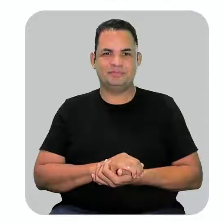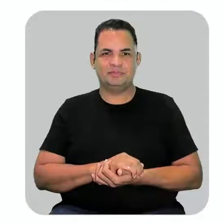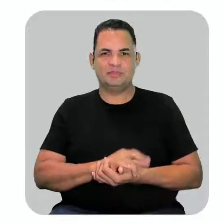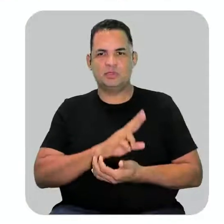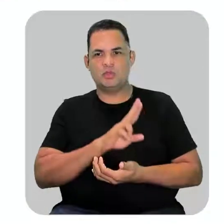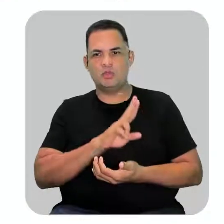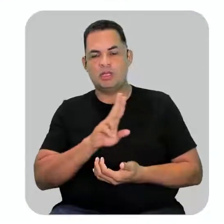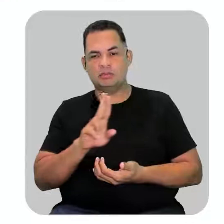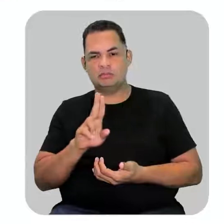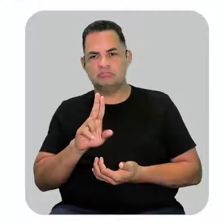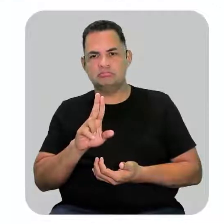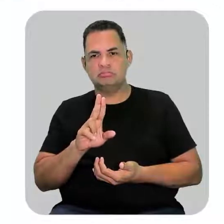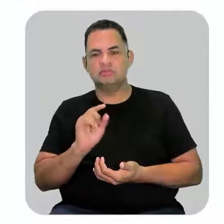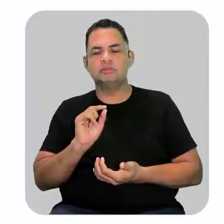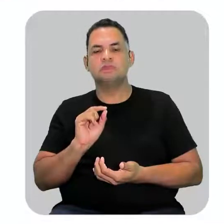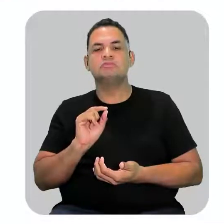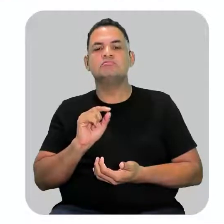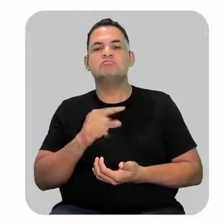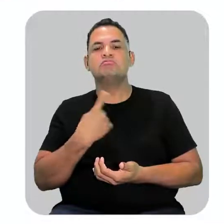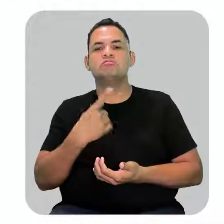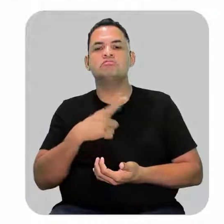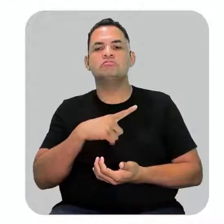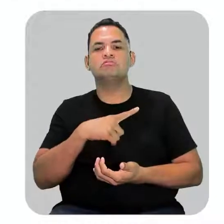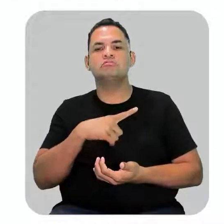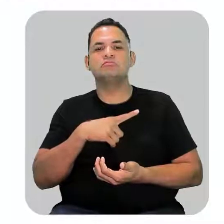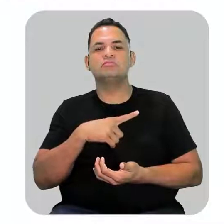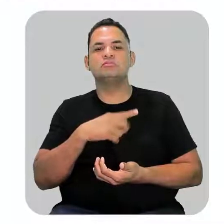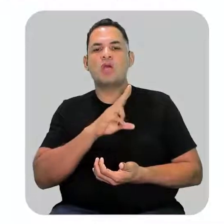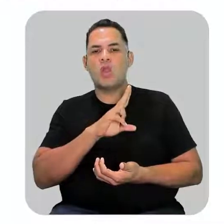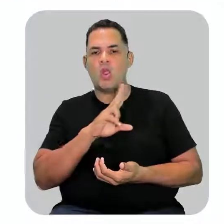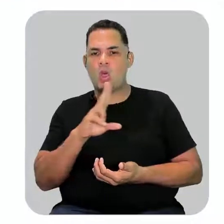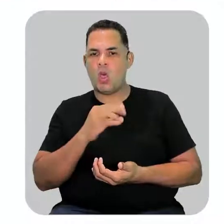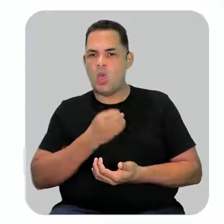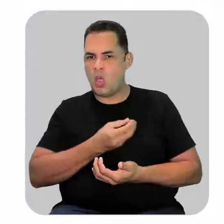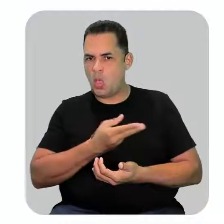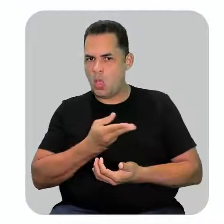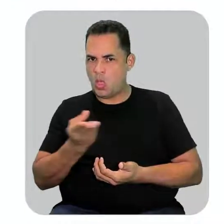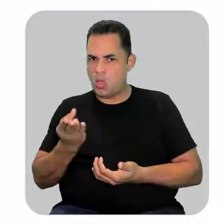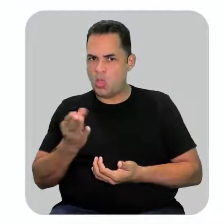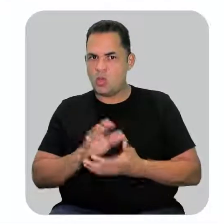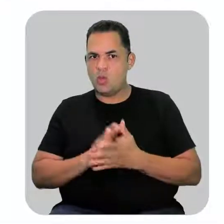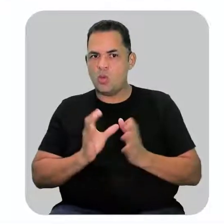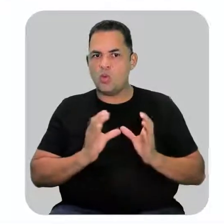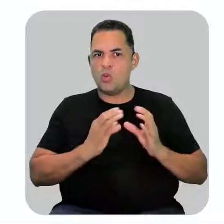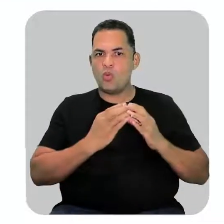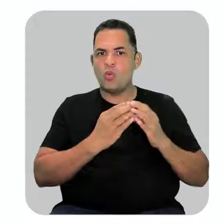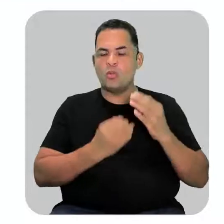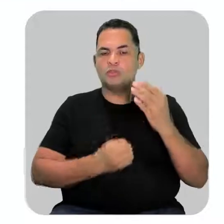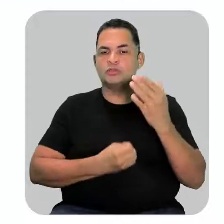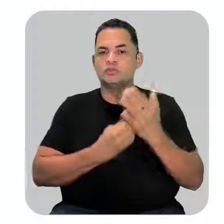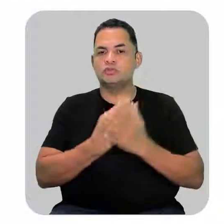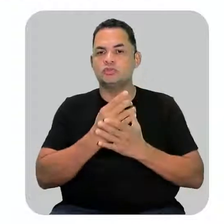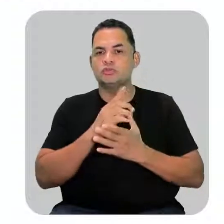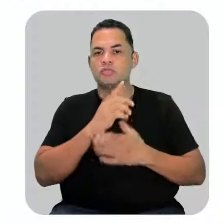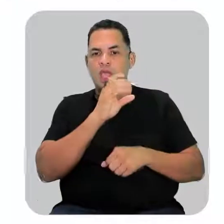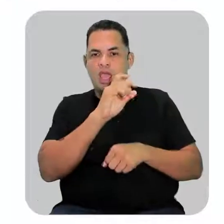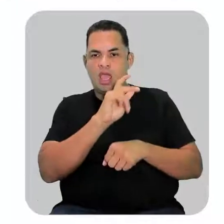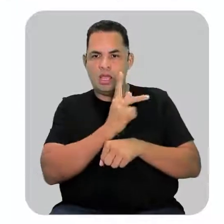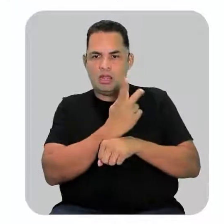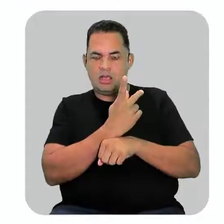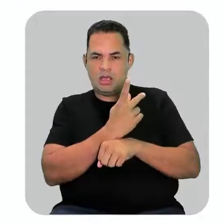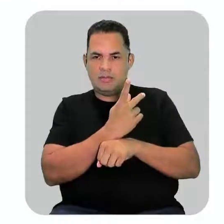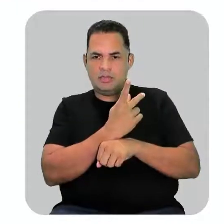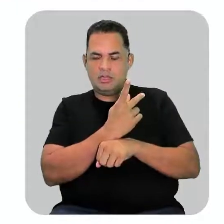nomenclatura, o nós vamos ter? Para nomear os grupos derivados de hidrocarbonetos saturados,